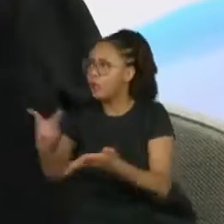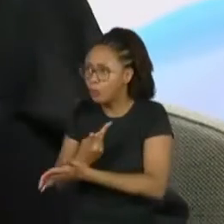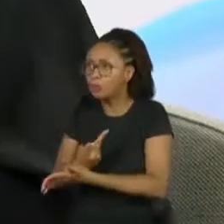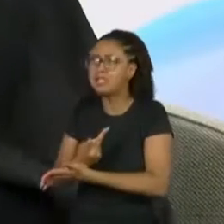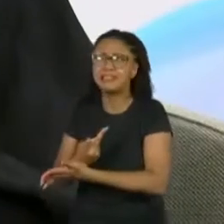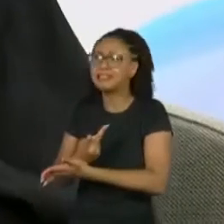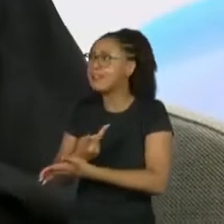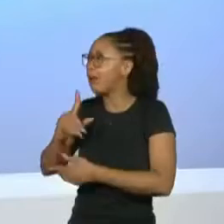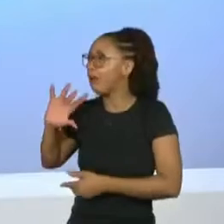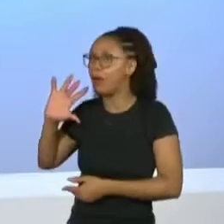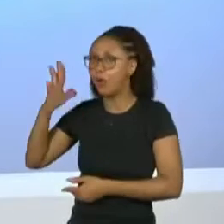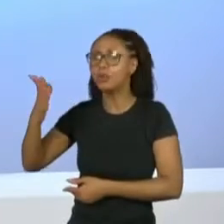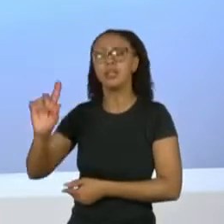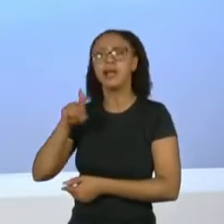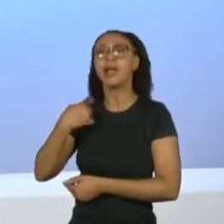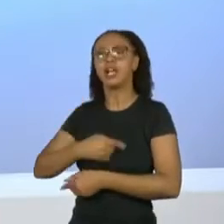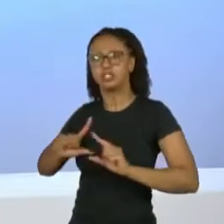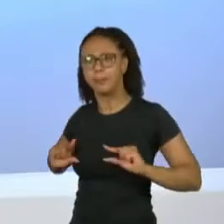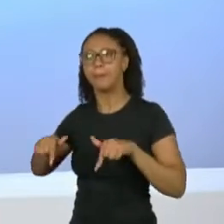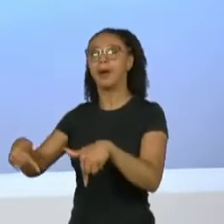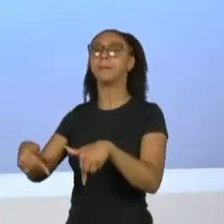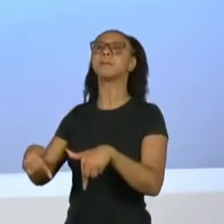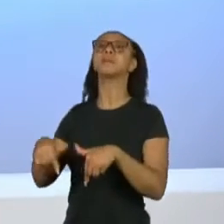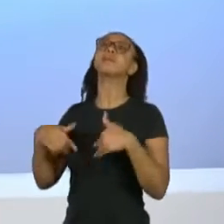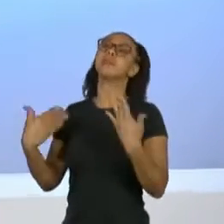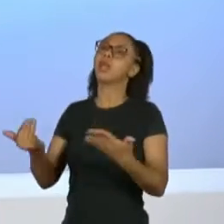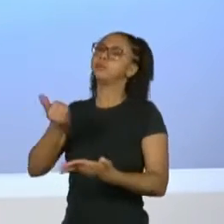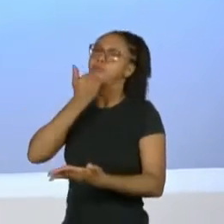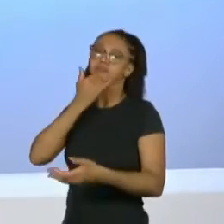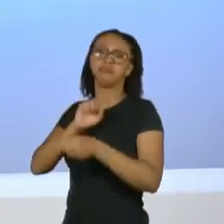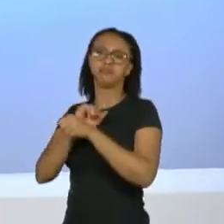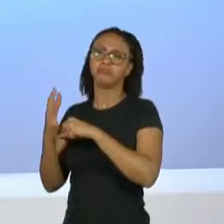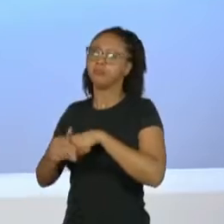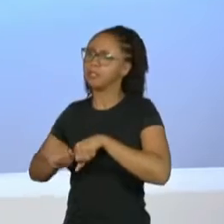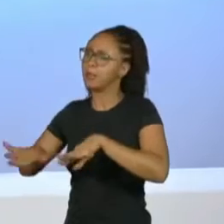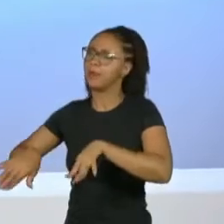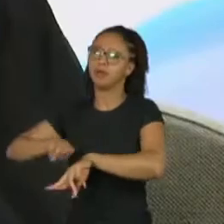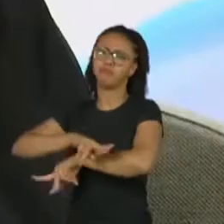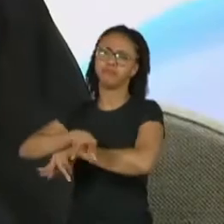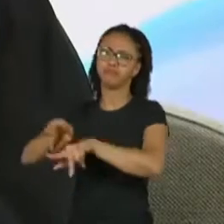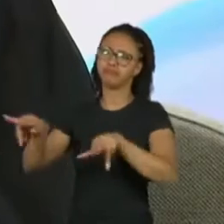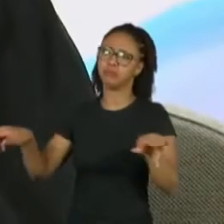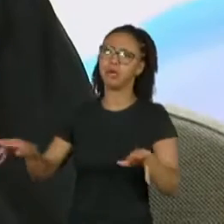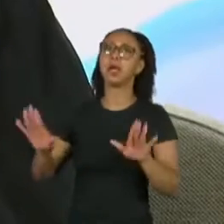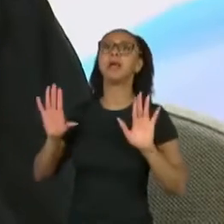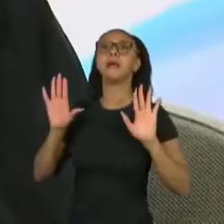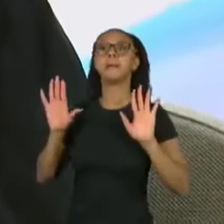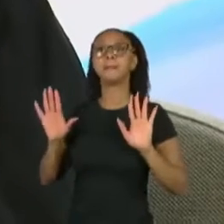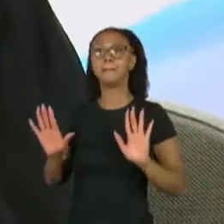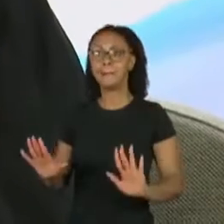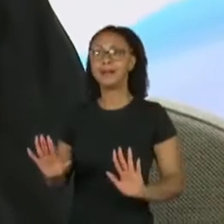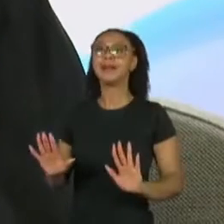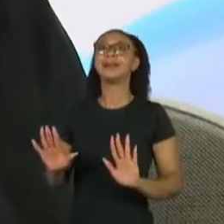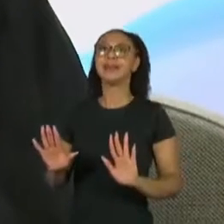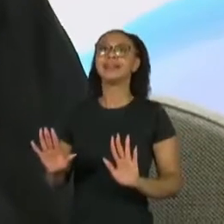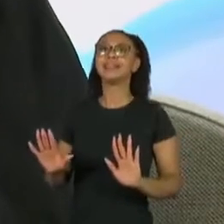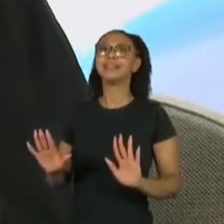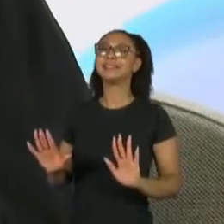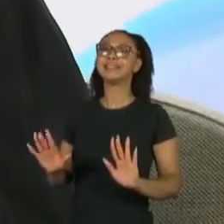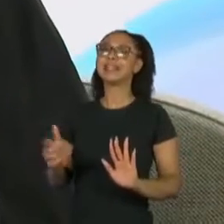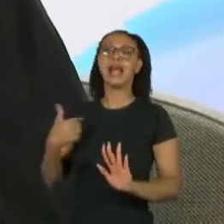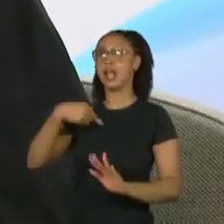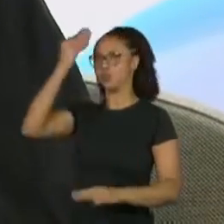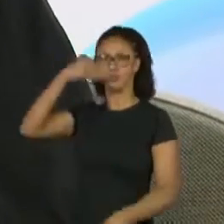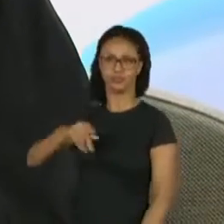a gente ia, sabe? E aí aconteceu pandemia, essas coisas todas, mas eu não